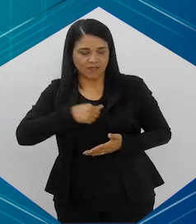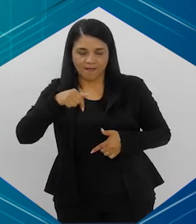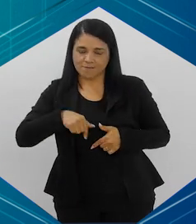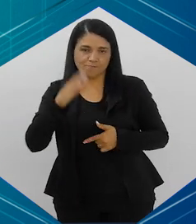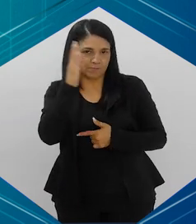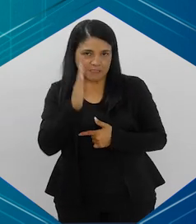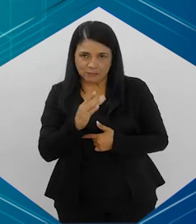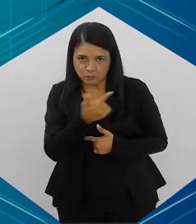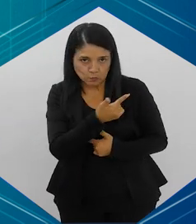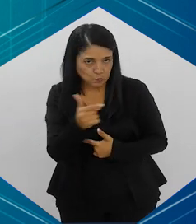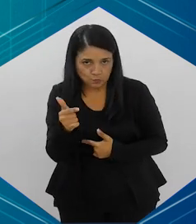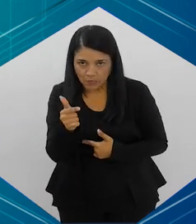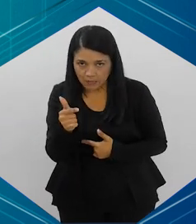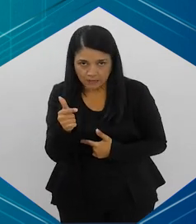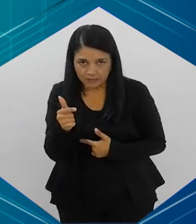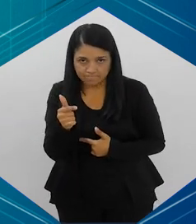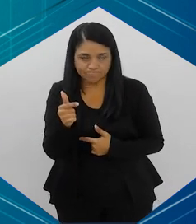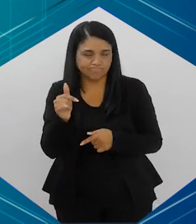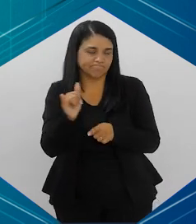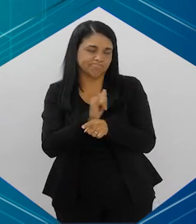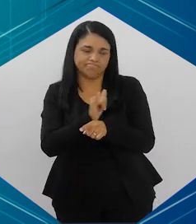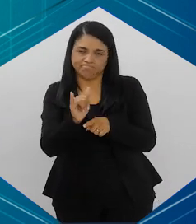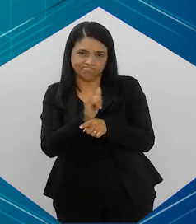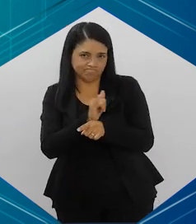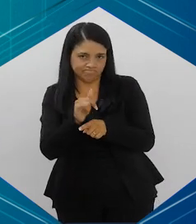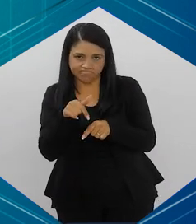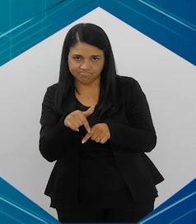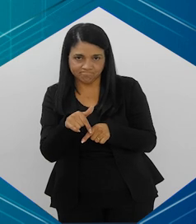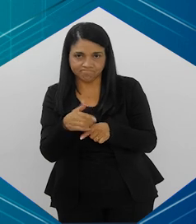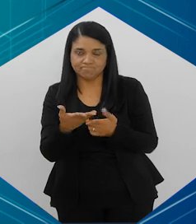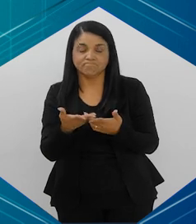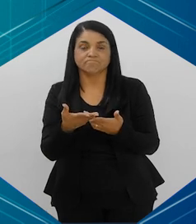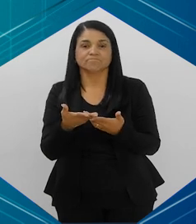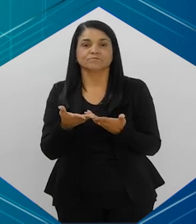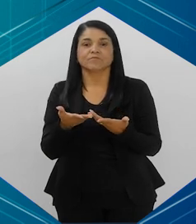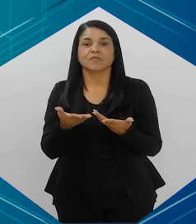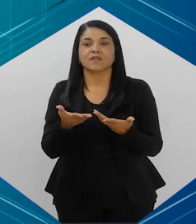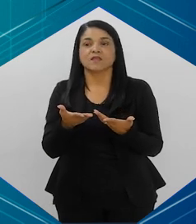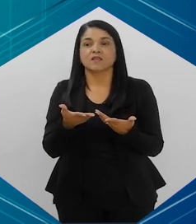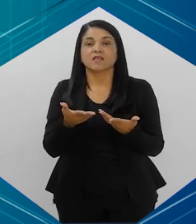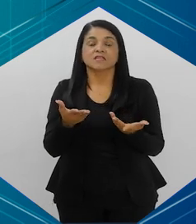feito no Brasil, né? A gente não tem essa estratégia aqui no Brasil, né?